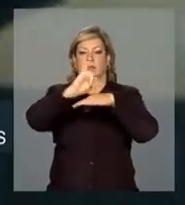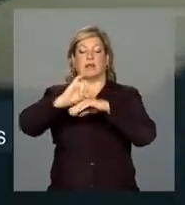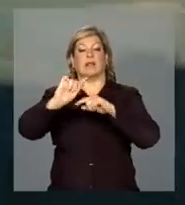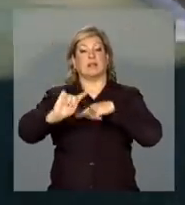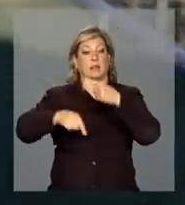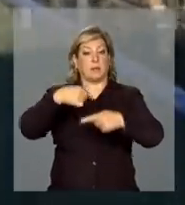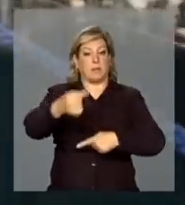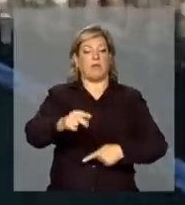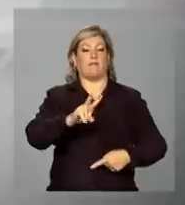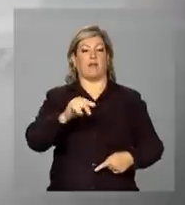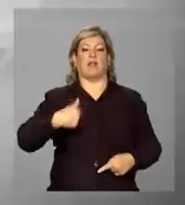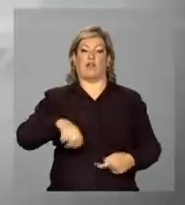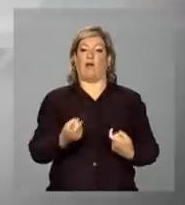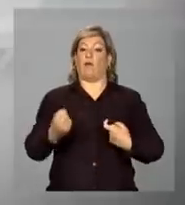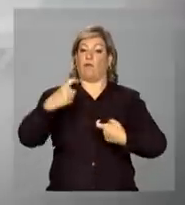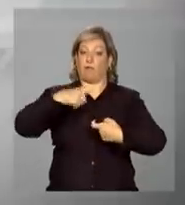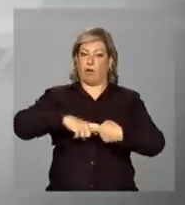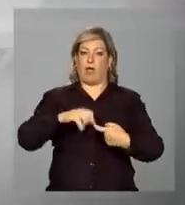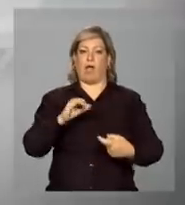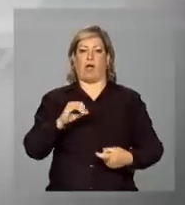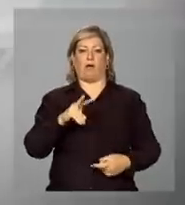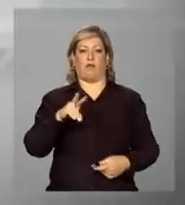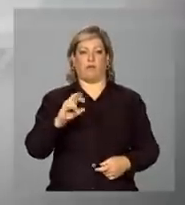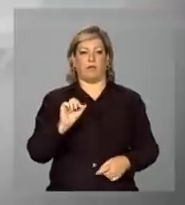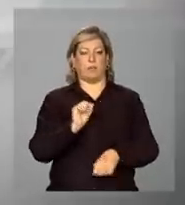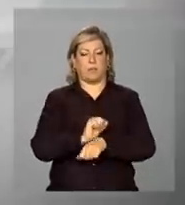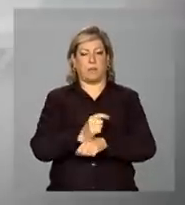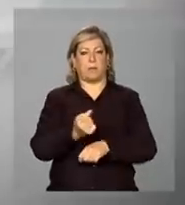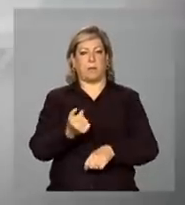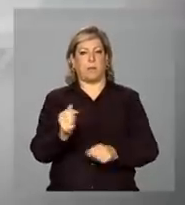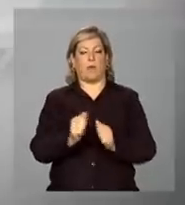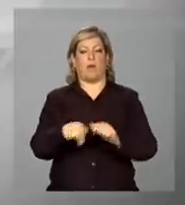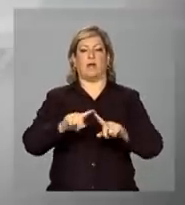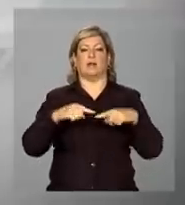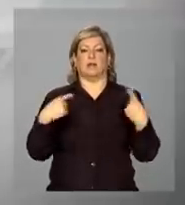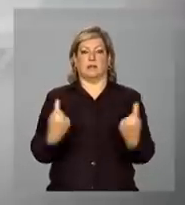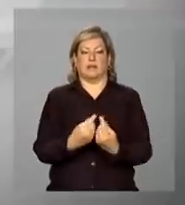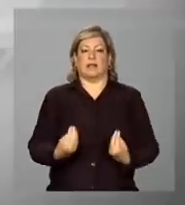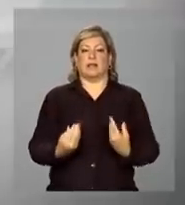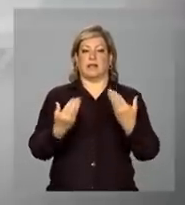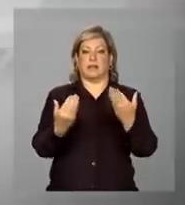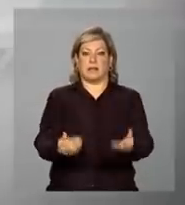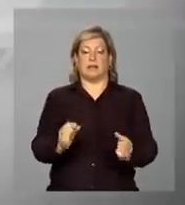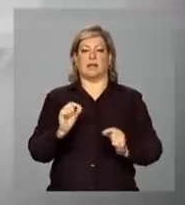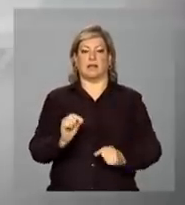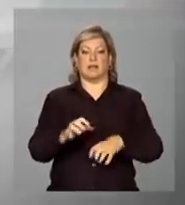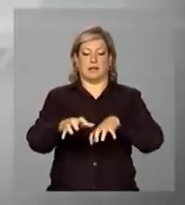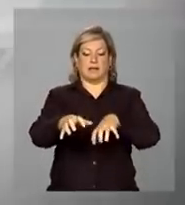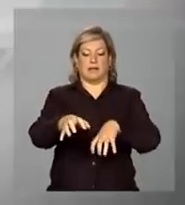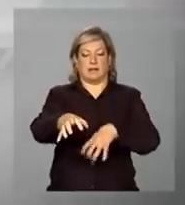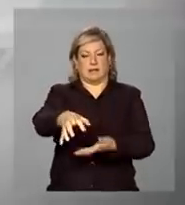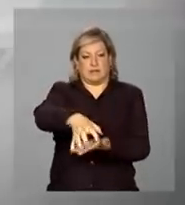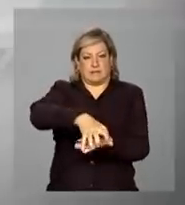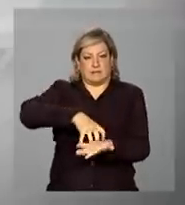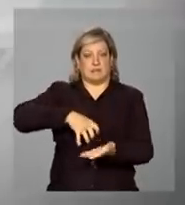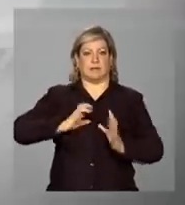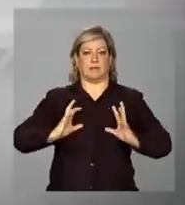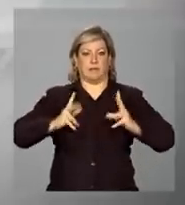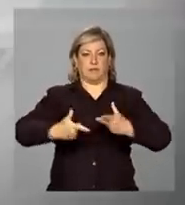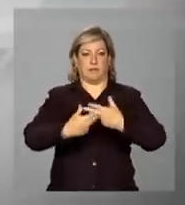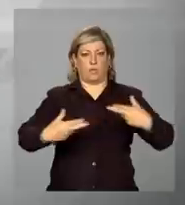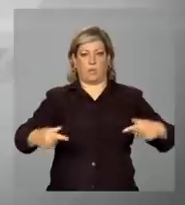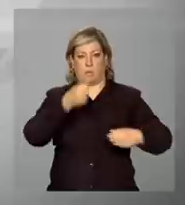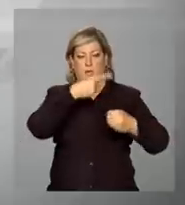mais, então, a gente volta ao vivo com a cerimônia de entrega de retroescavadeiras a municípios